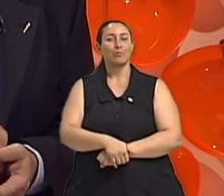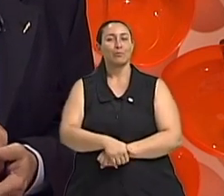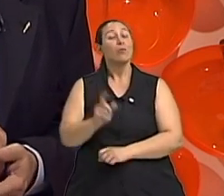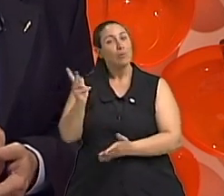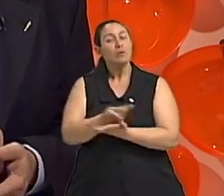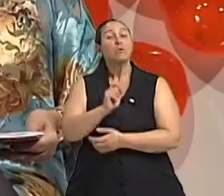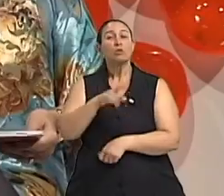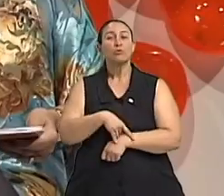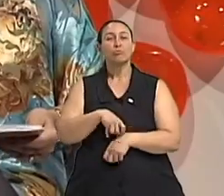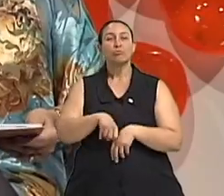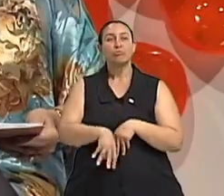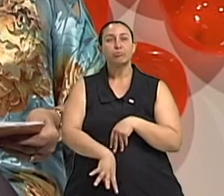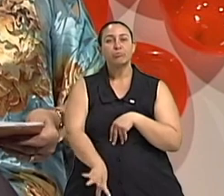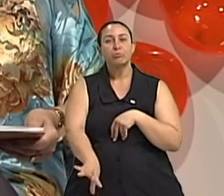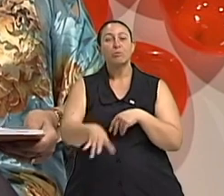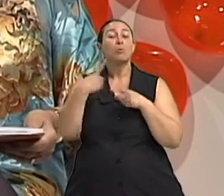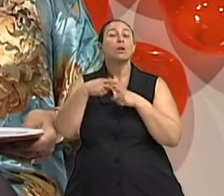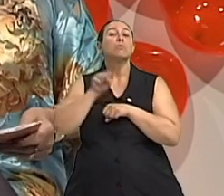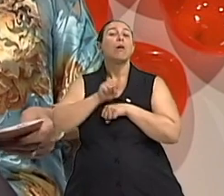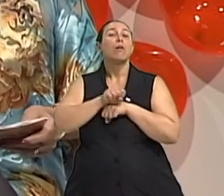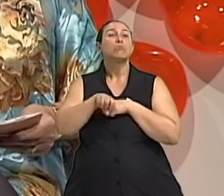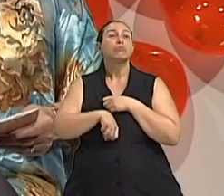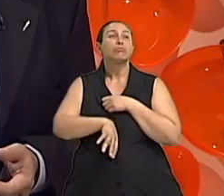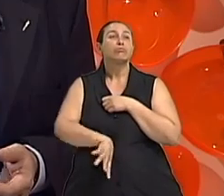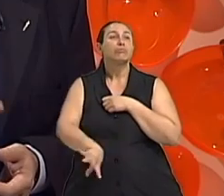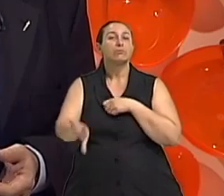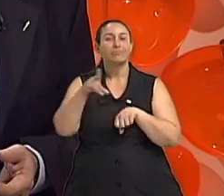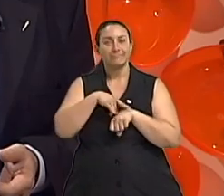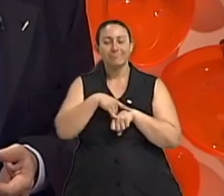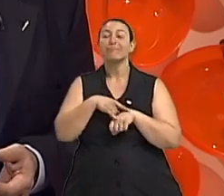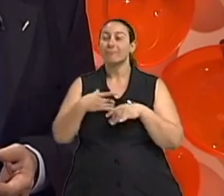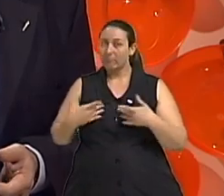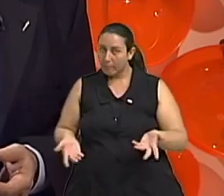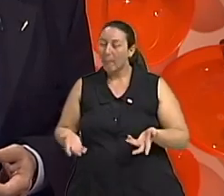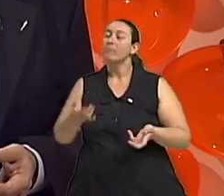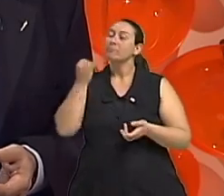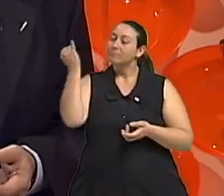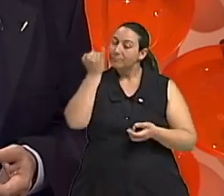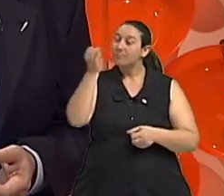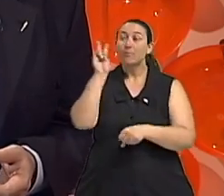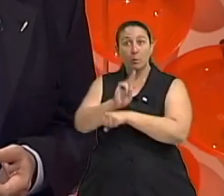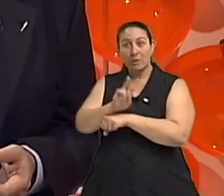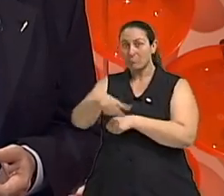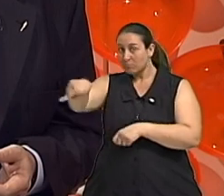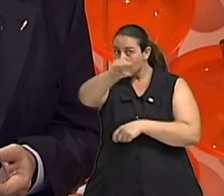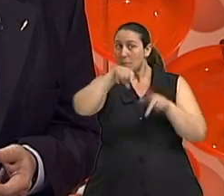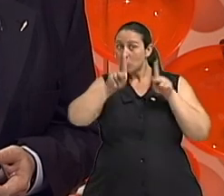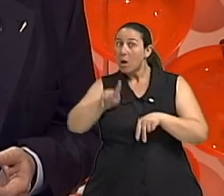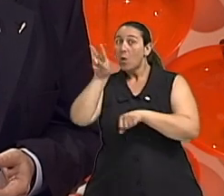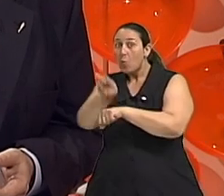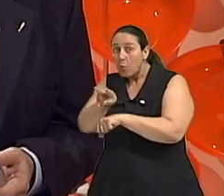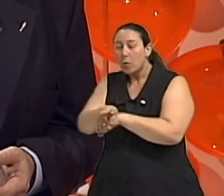perca a urina porque ficou parado então compõe o cuidado do idoso você que é cuidador do idoso